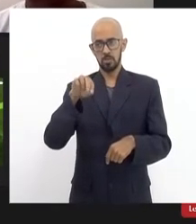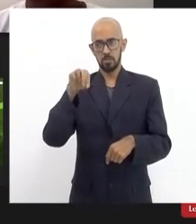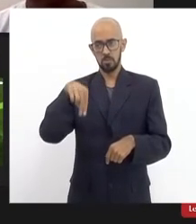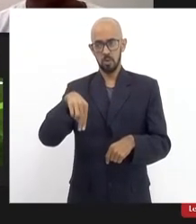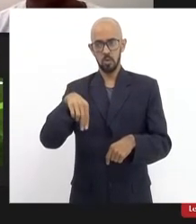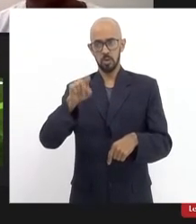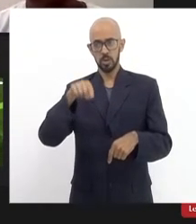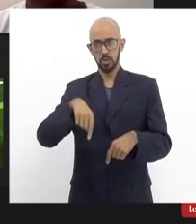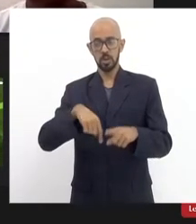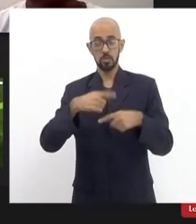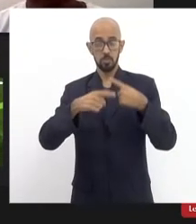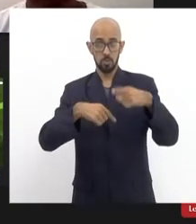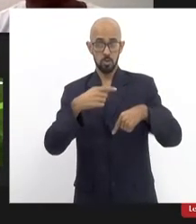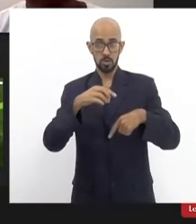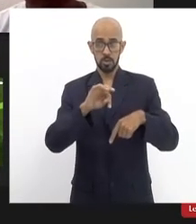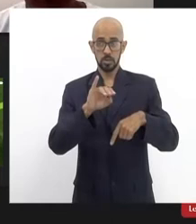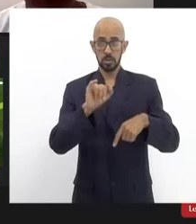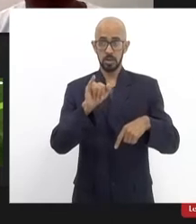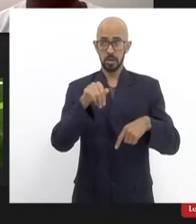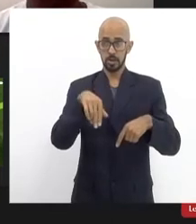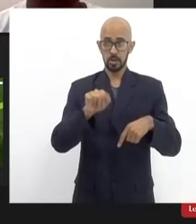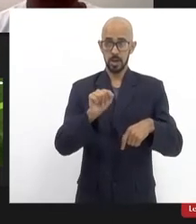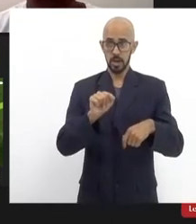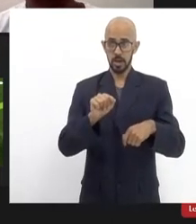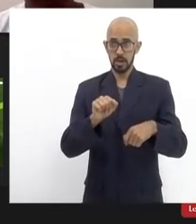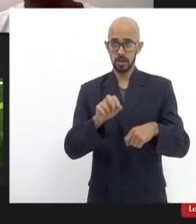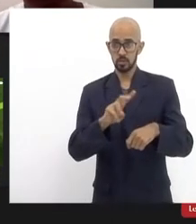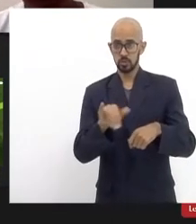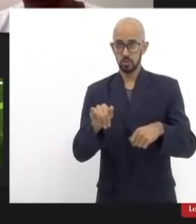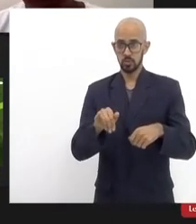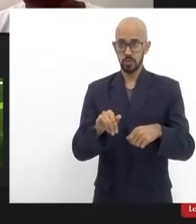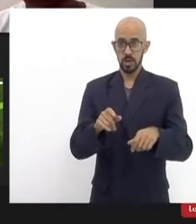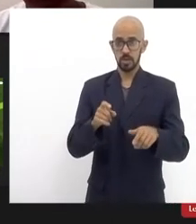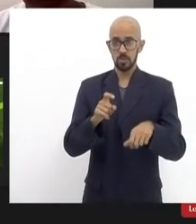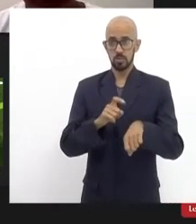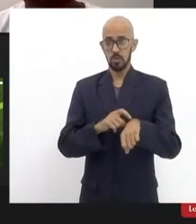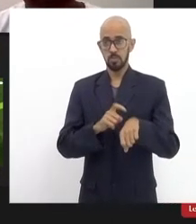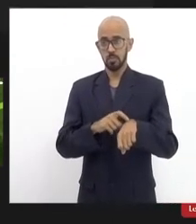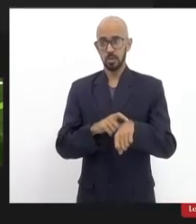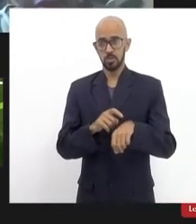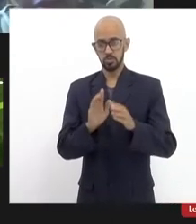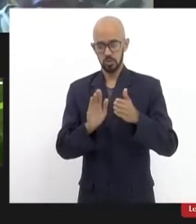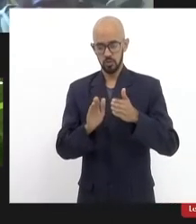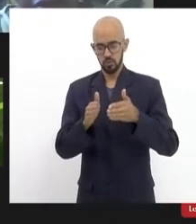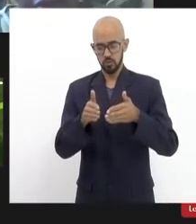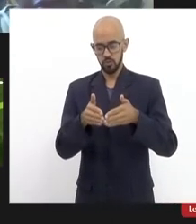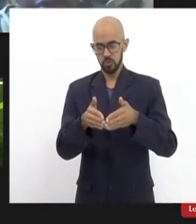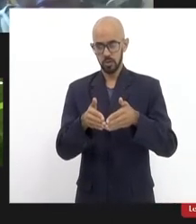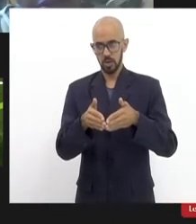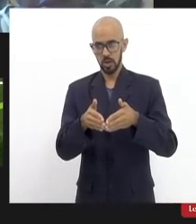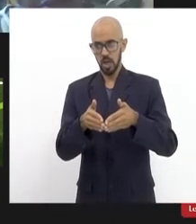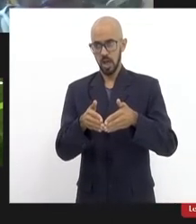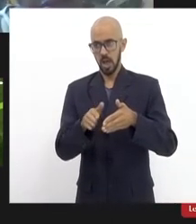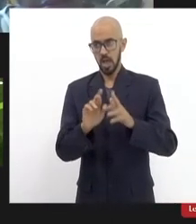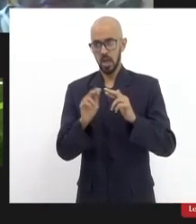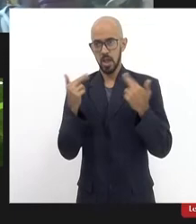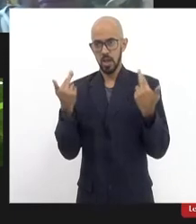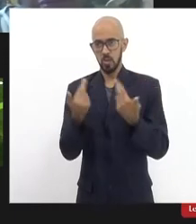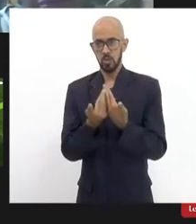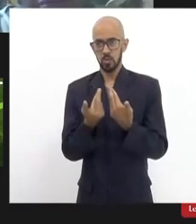representantes dos moradores a gente já está chegando assim a fase de afunilar a reunião dentro da linha de